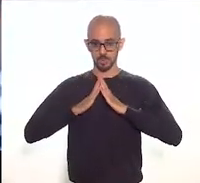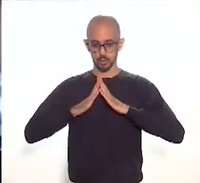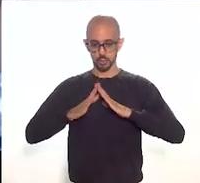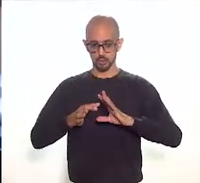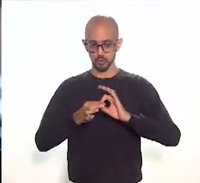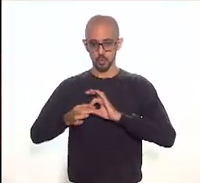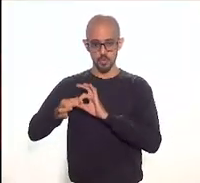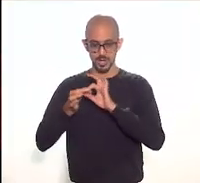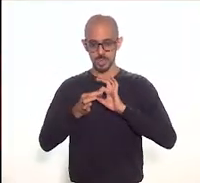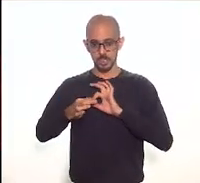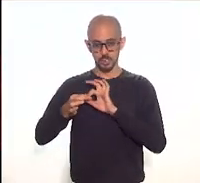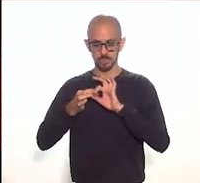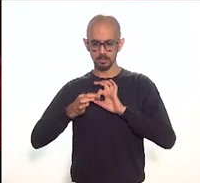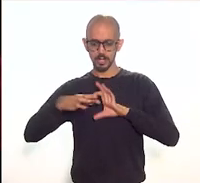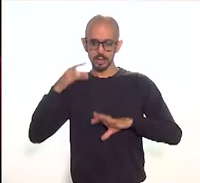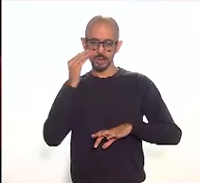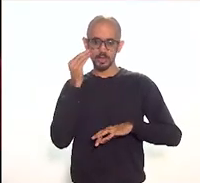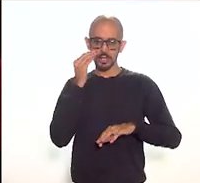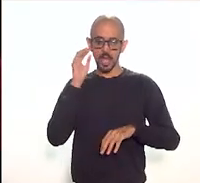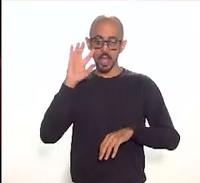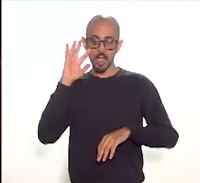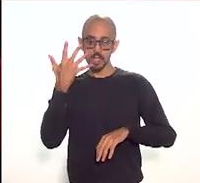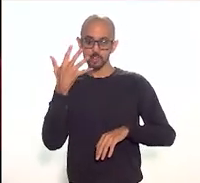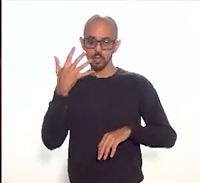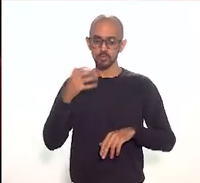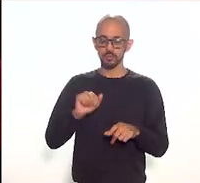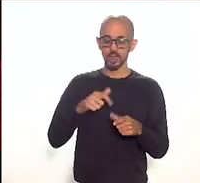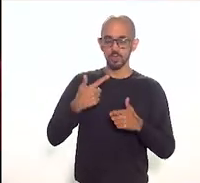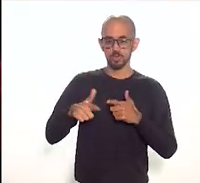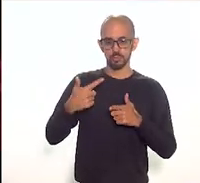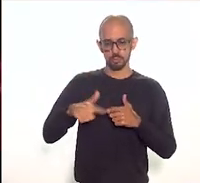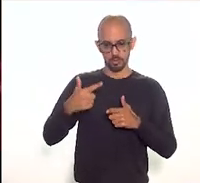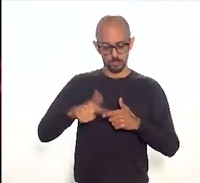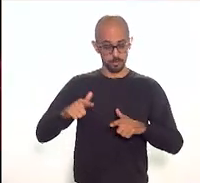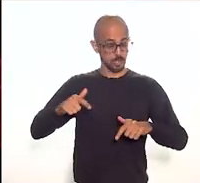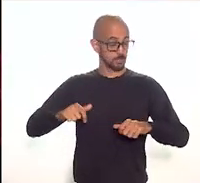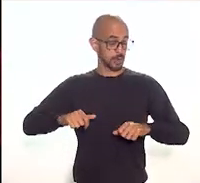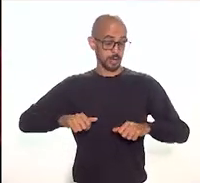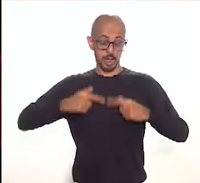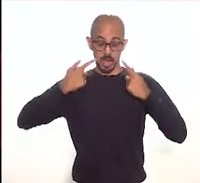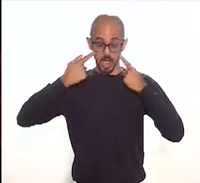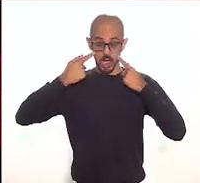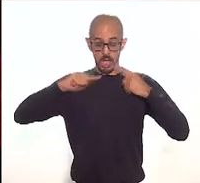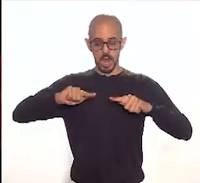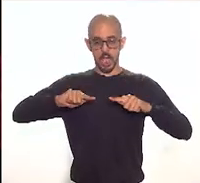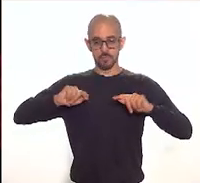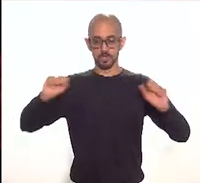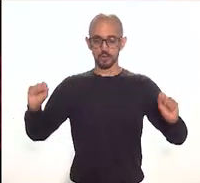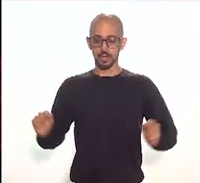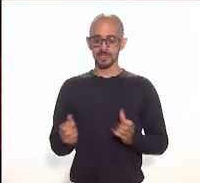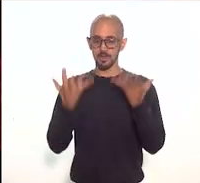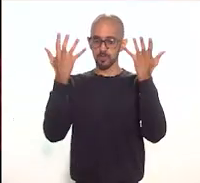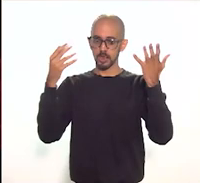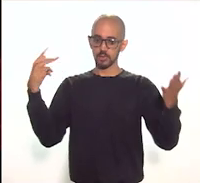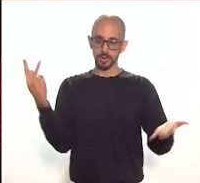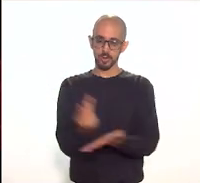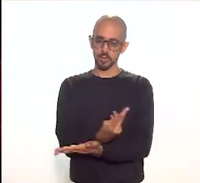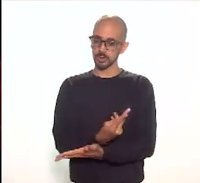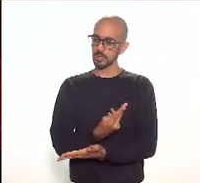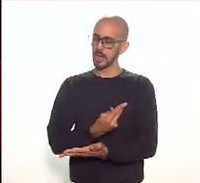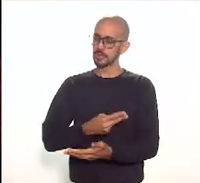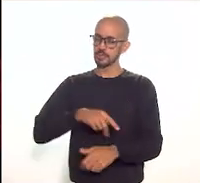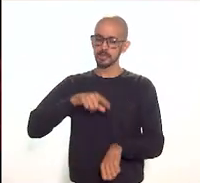para tentar resolver esse tão desastroso evento que acontece periodicamente